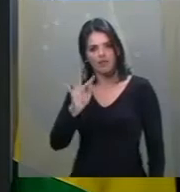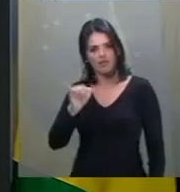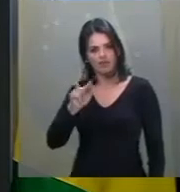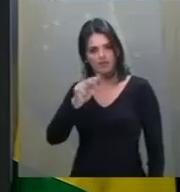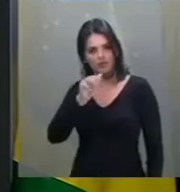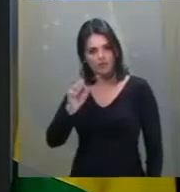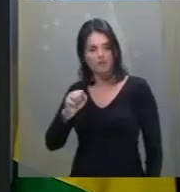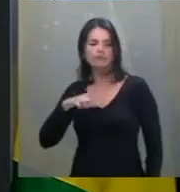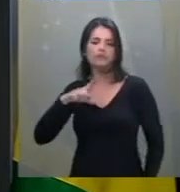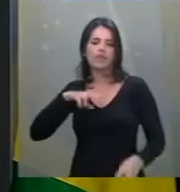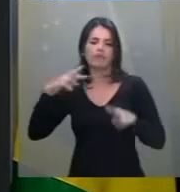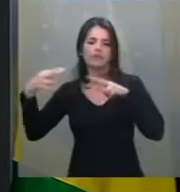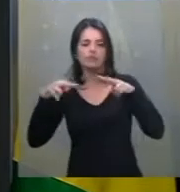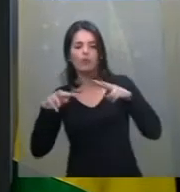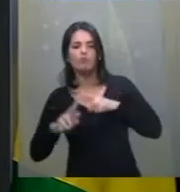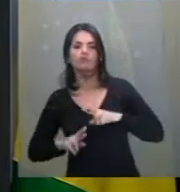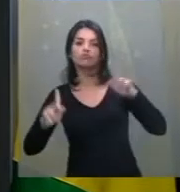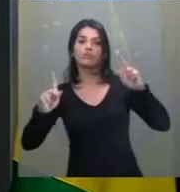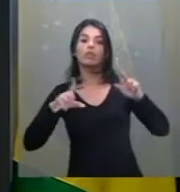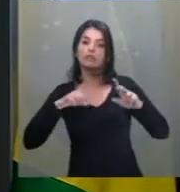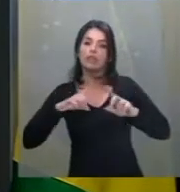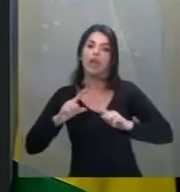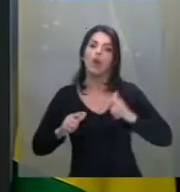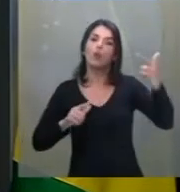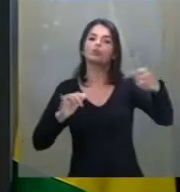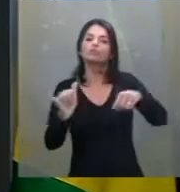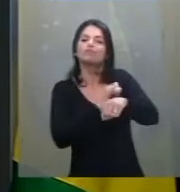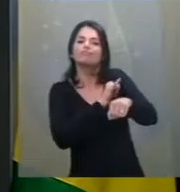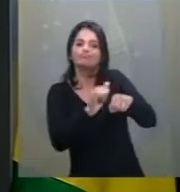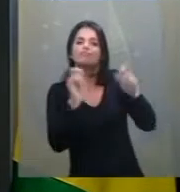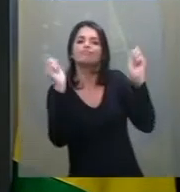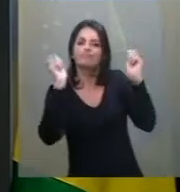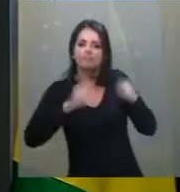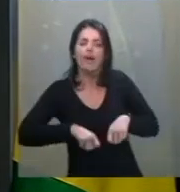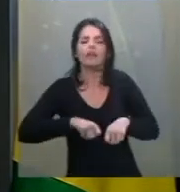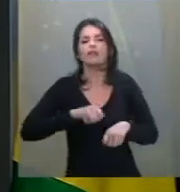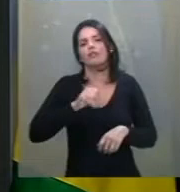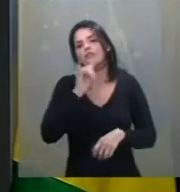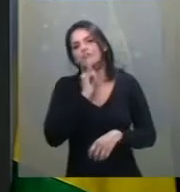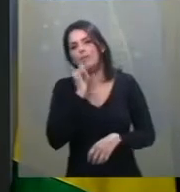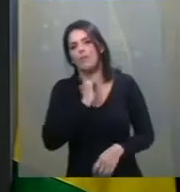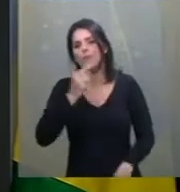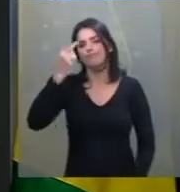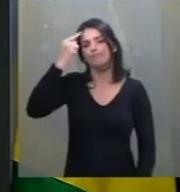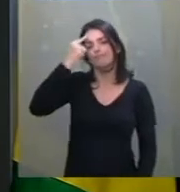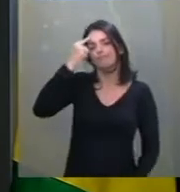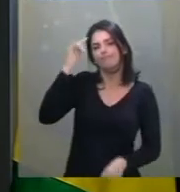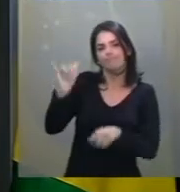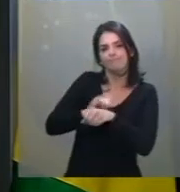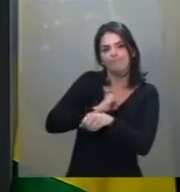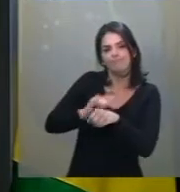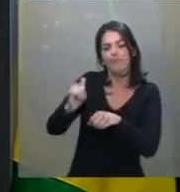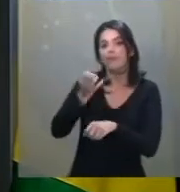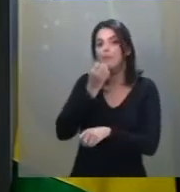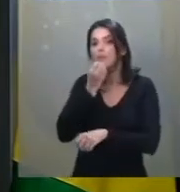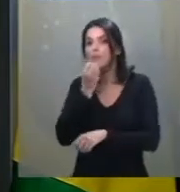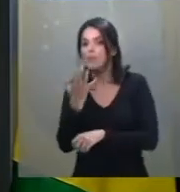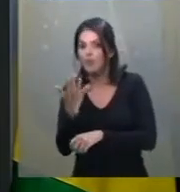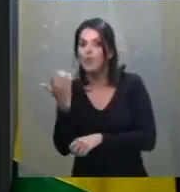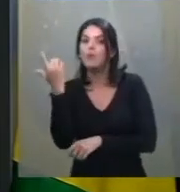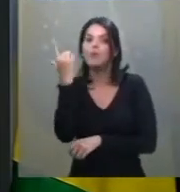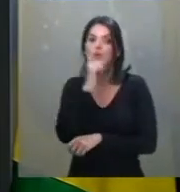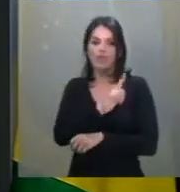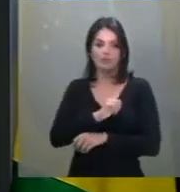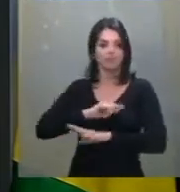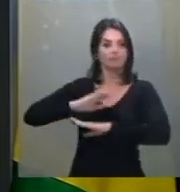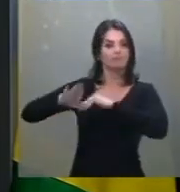Outra economia é possível, uma economia que pense na eficácia, na eficiência, na produtividade,